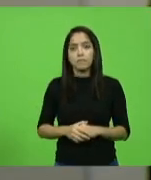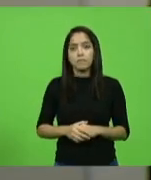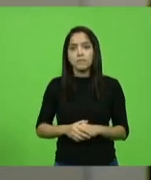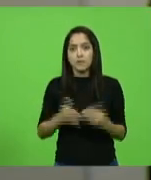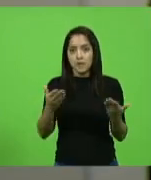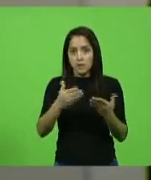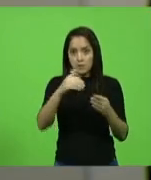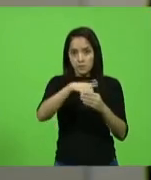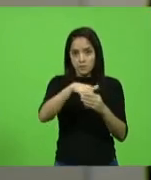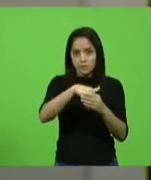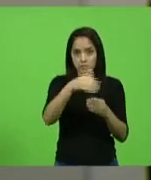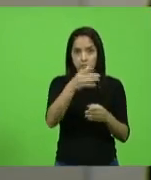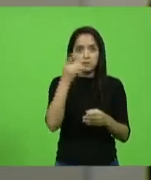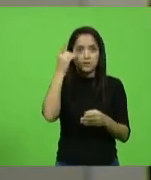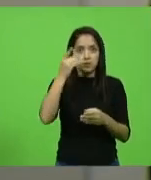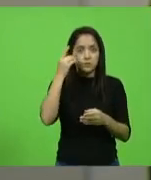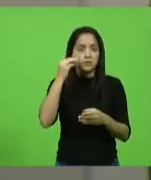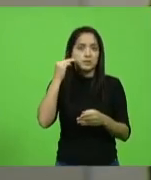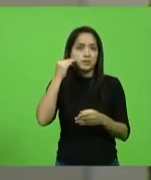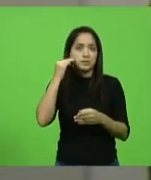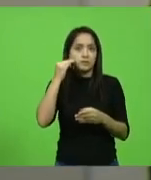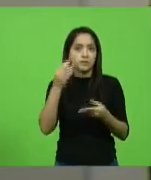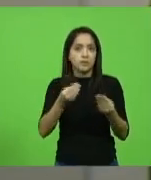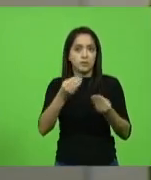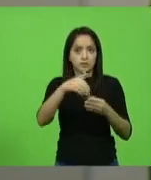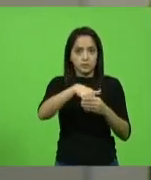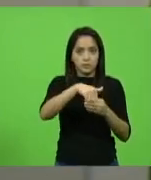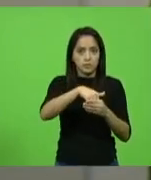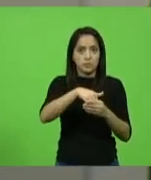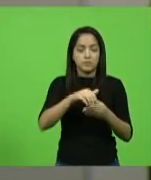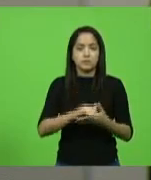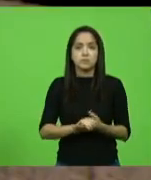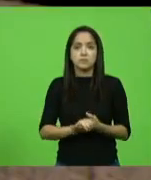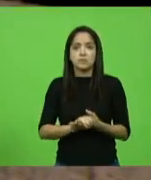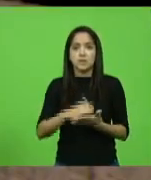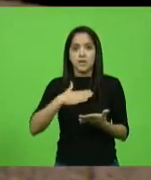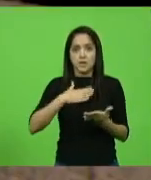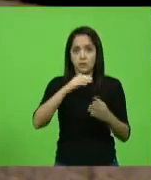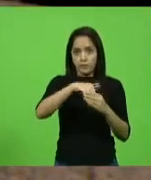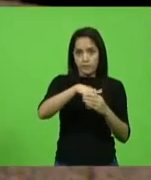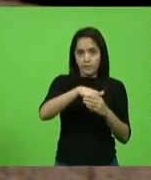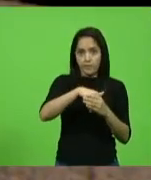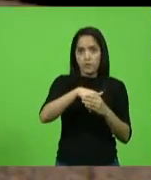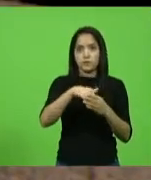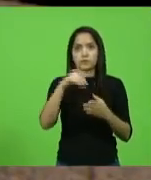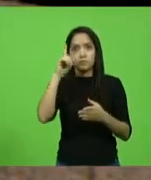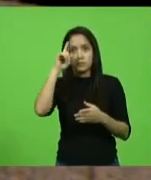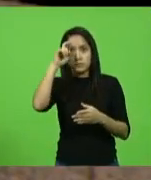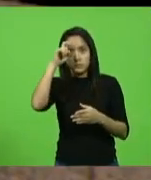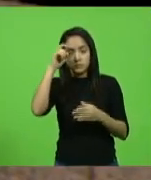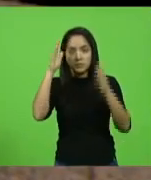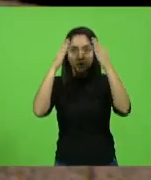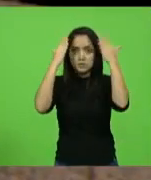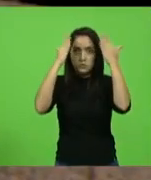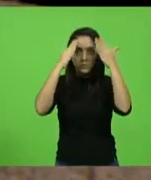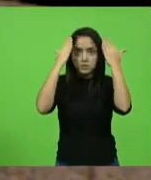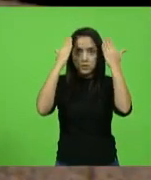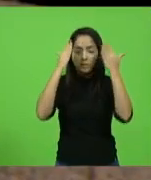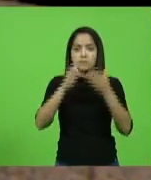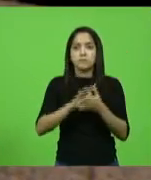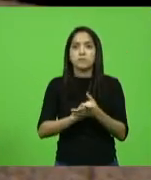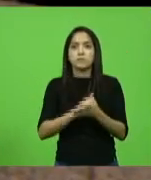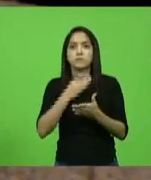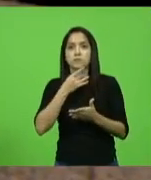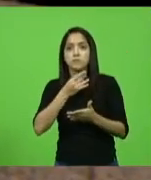vota a deputada Marlene Fengler. Eu voto o deputado Marcos Vieira, deputado Zé Milton Schaefer, Valdir